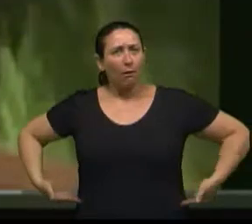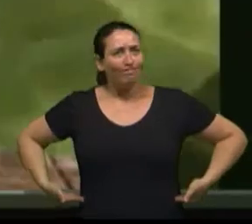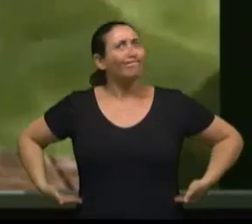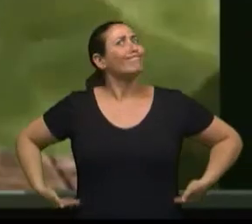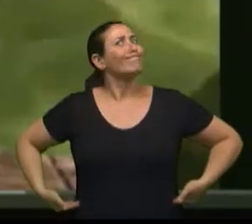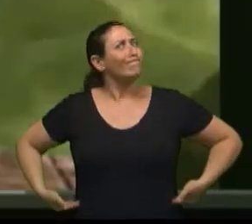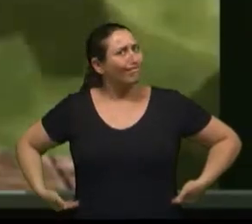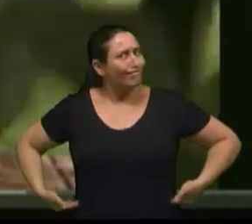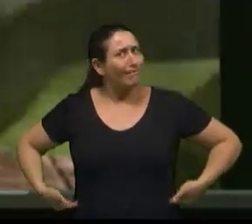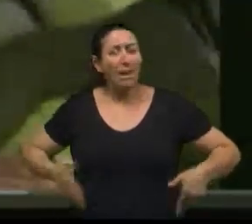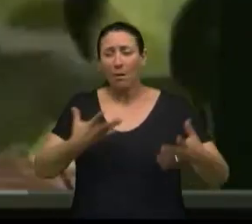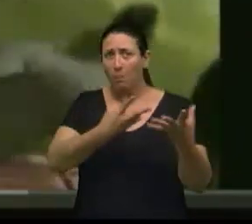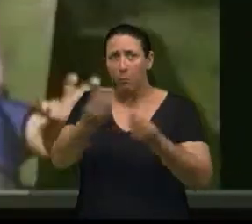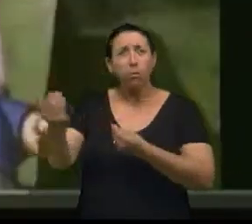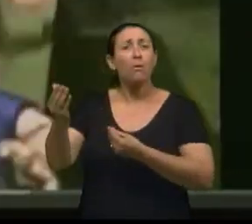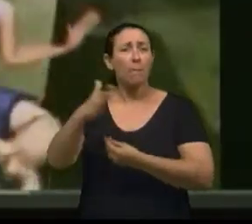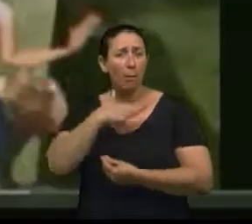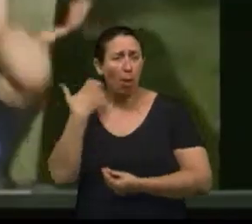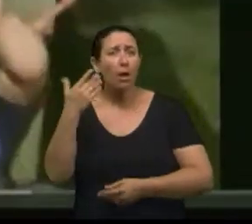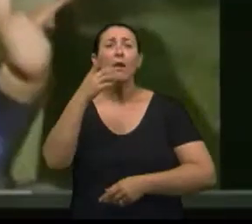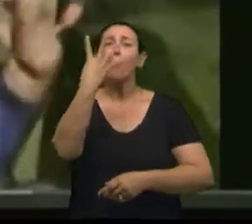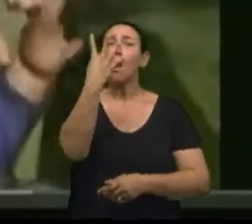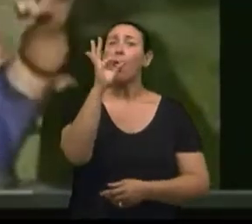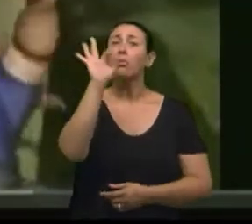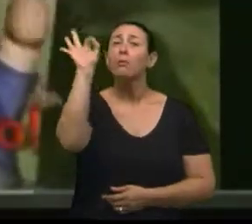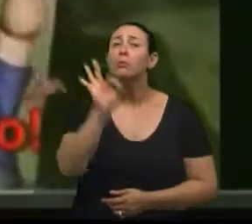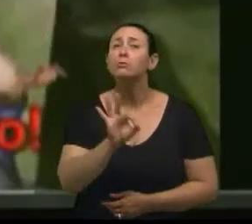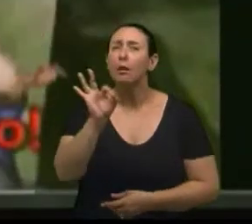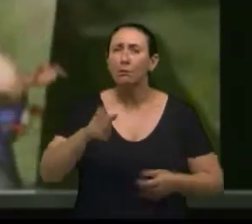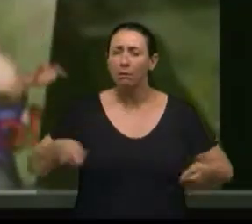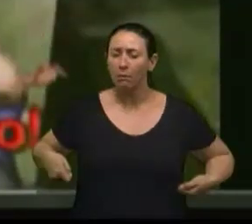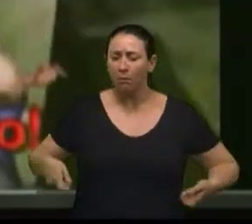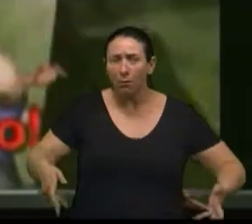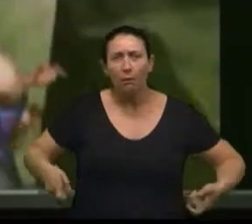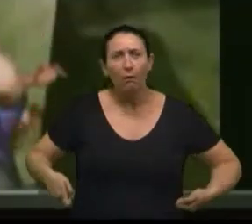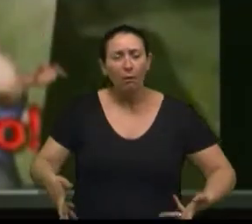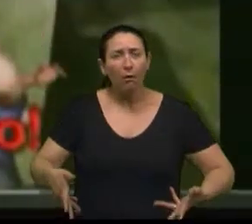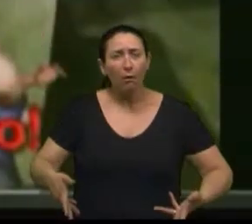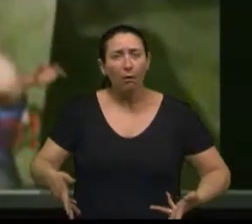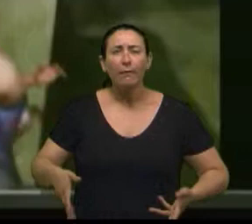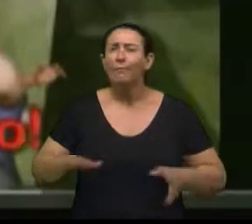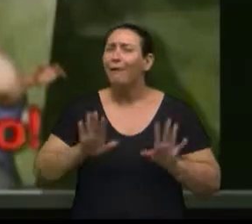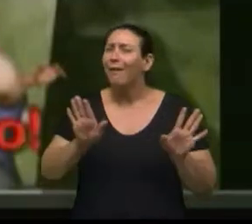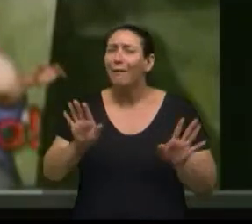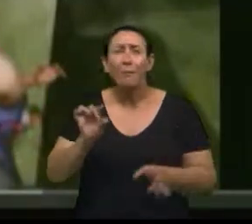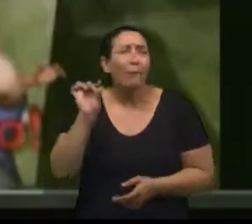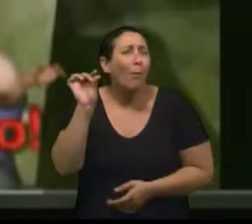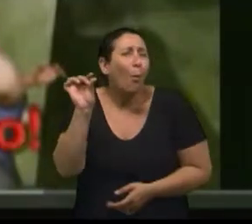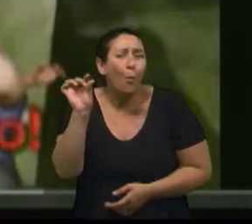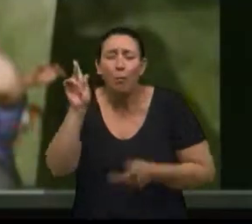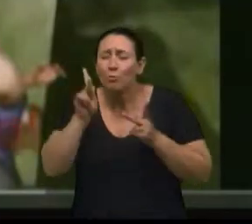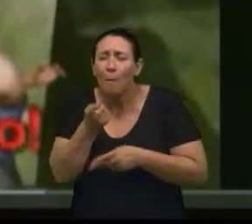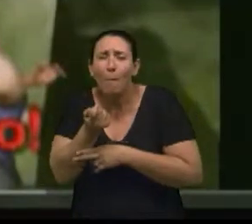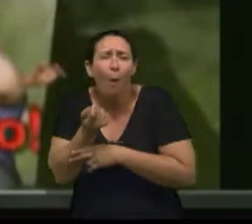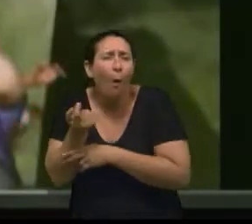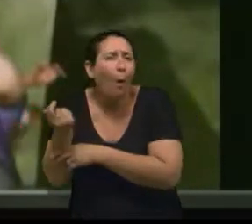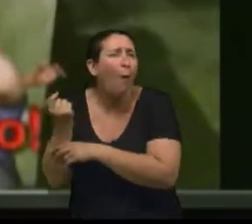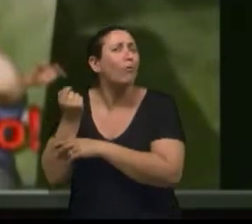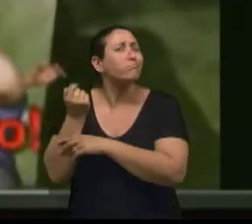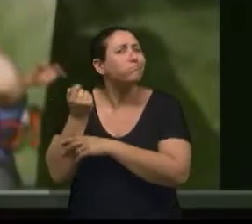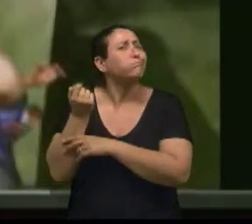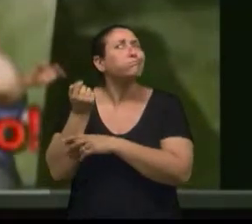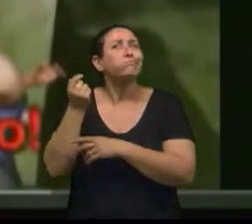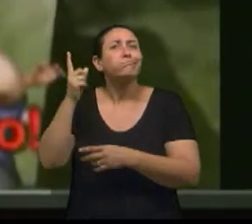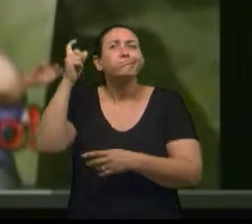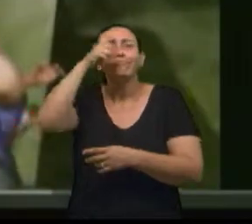acabam em cadeiras de rodas ou muletas. Apenas 40% não sofrem sequelas que comprometam sua qualidade de vida.